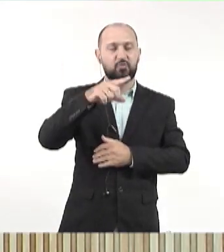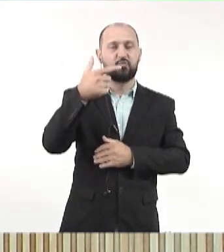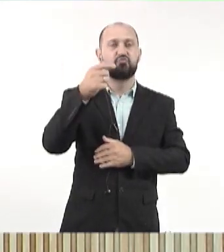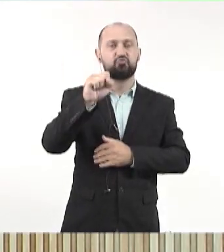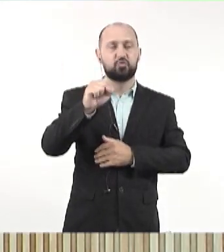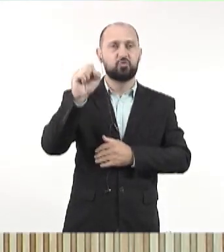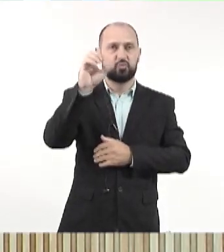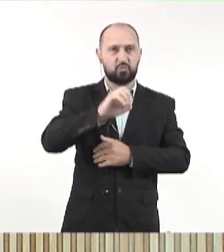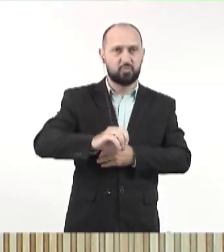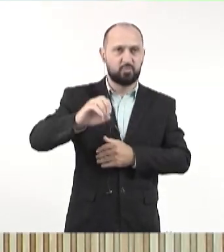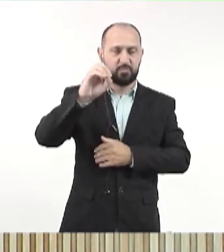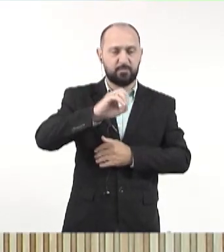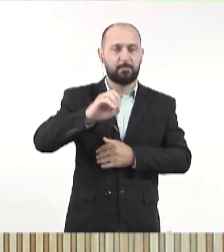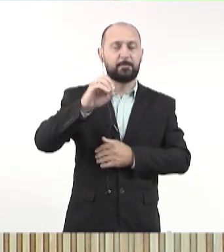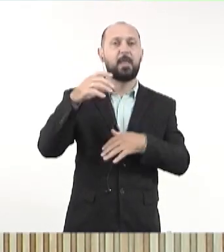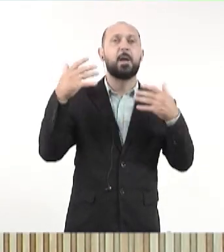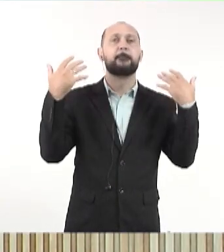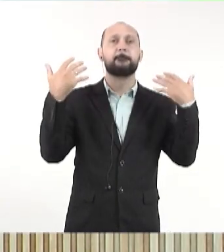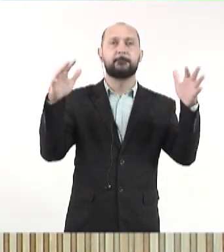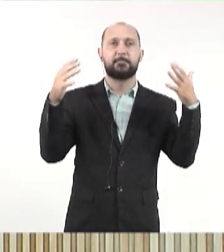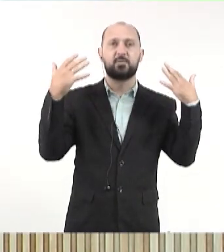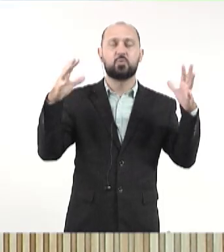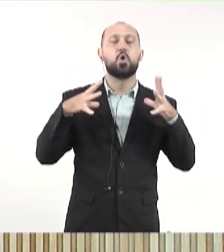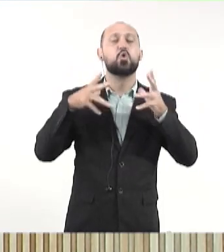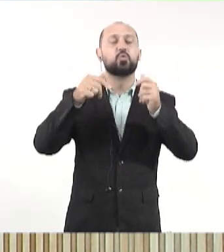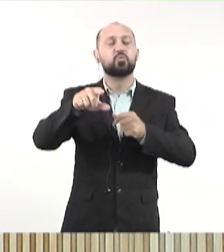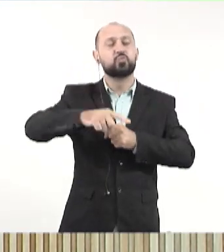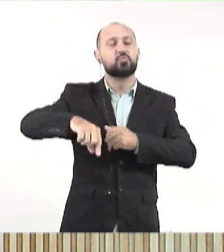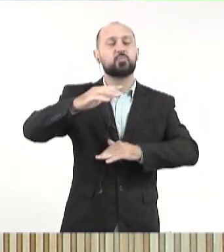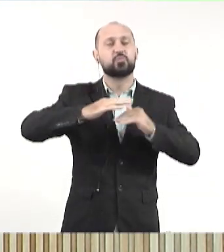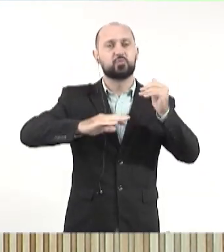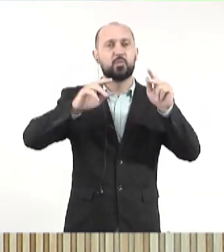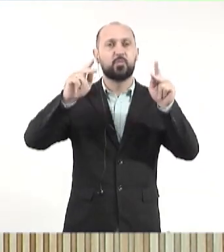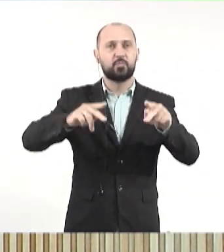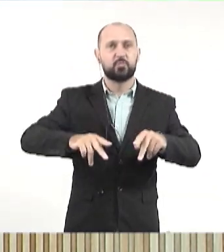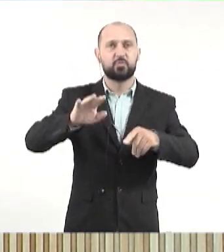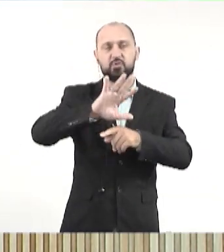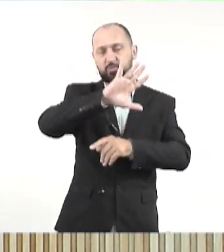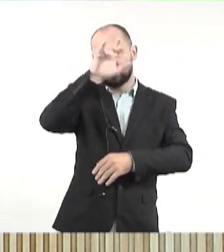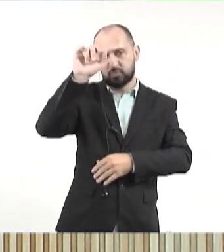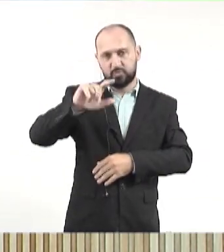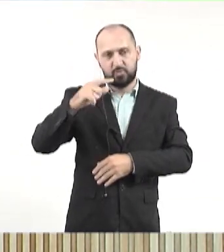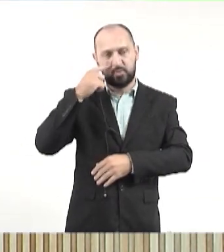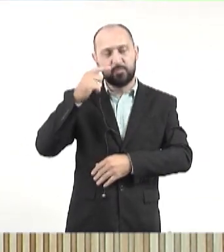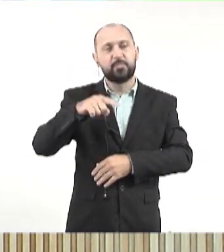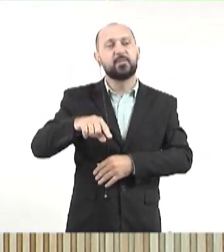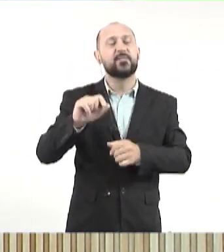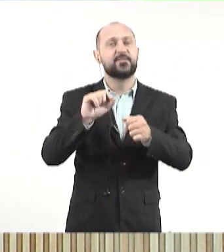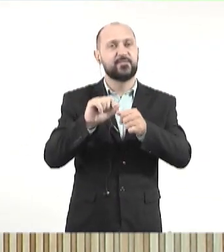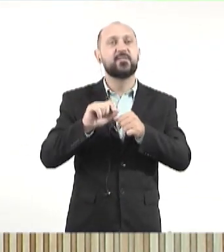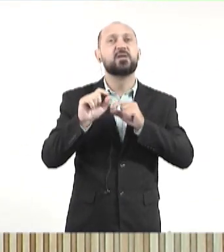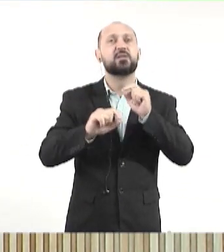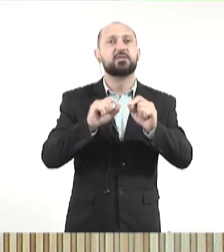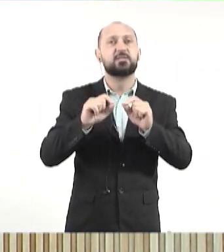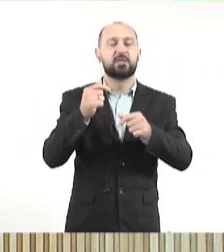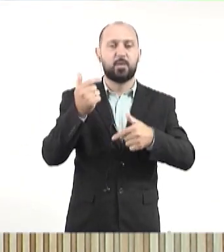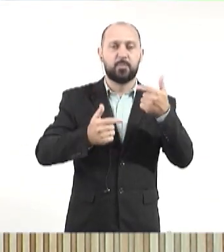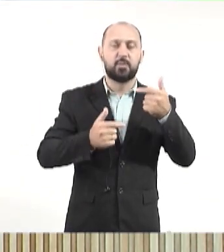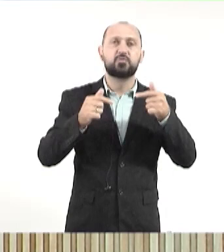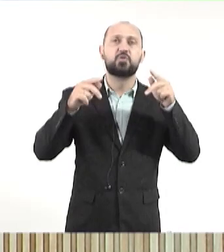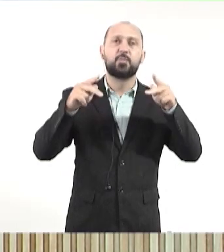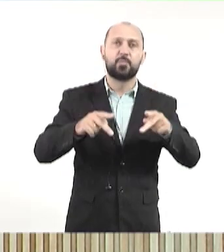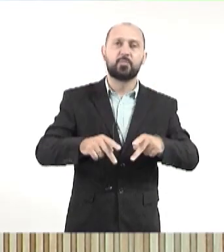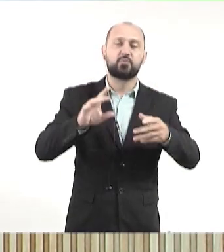28 de outubro. Inclusive, parabéns a todos os servidores públicos de Mato Grosso do Sul, servidores que fazem as